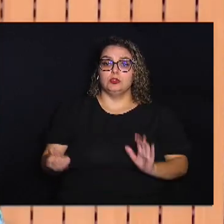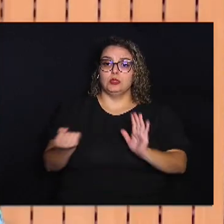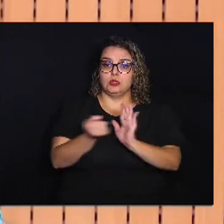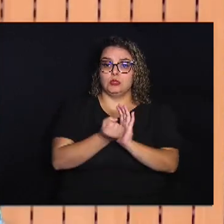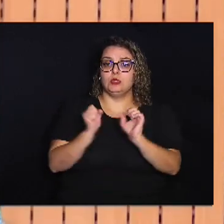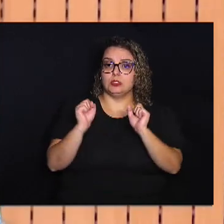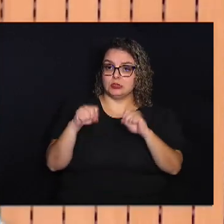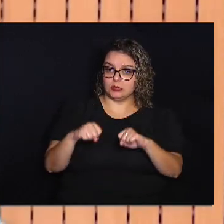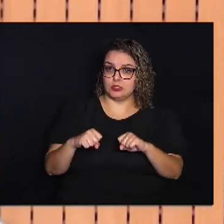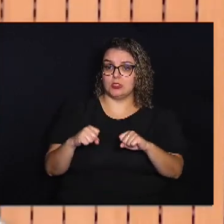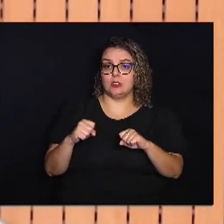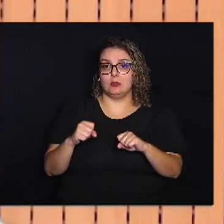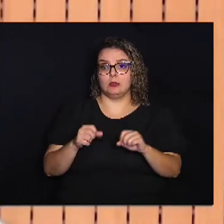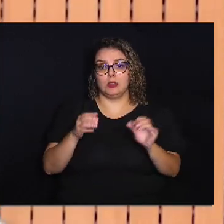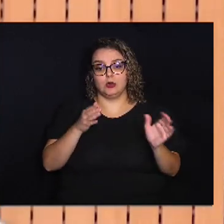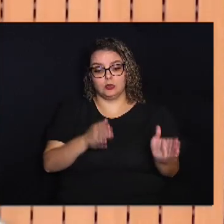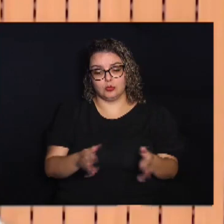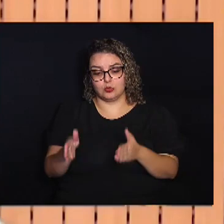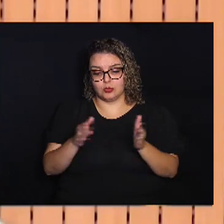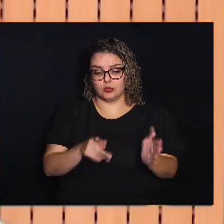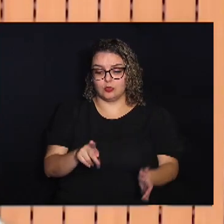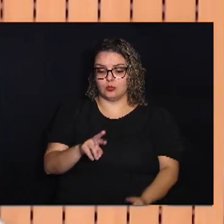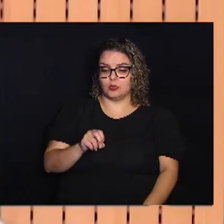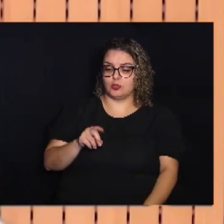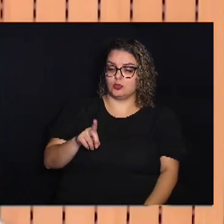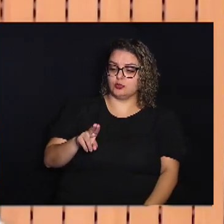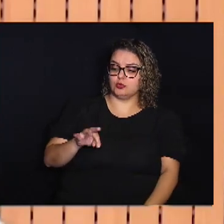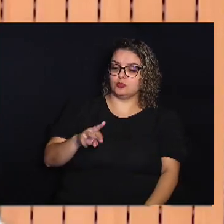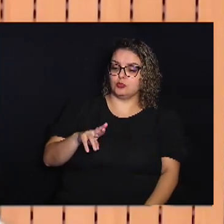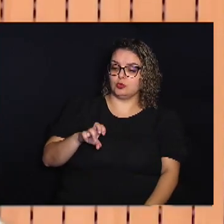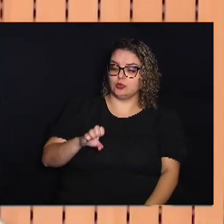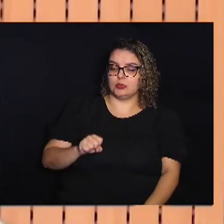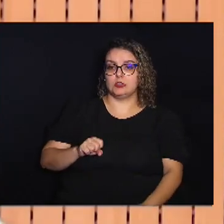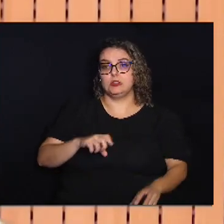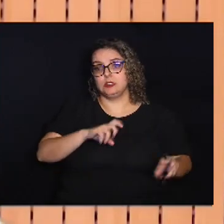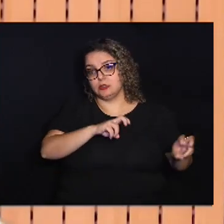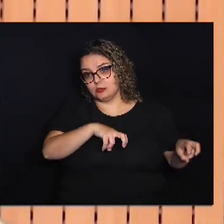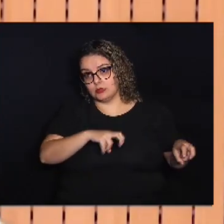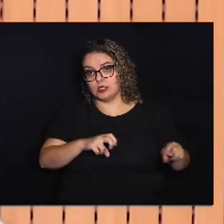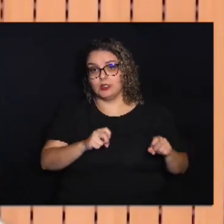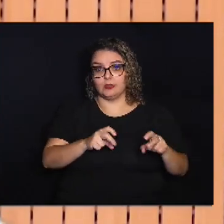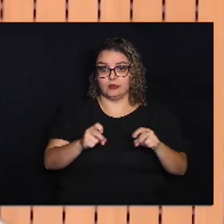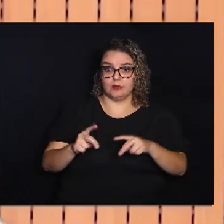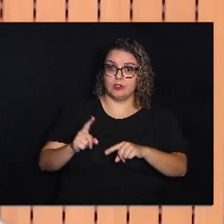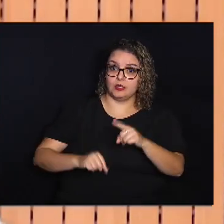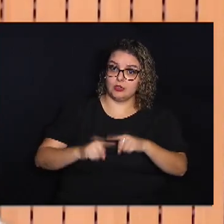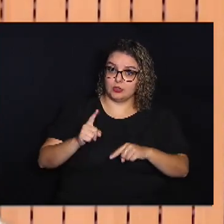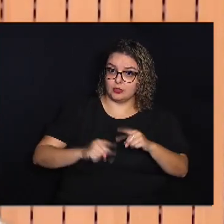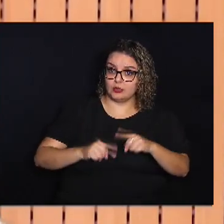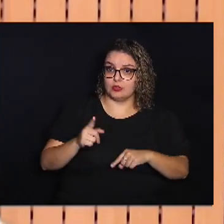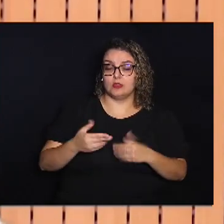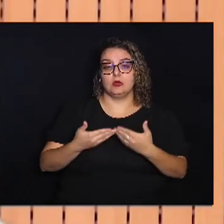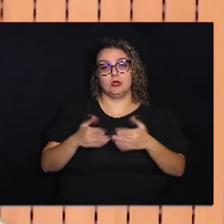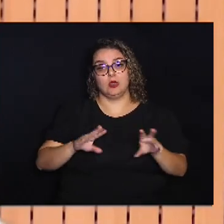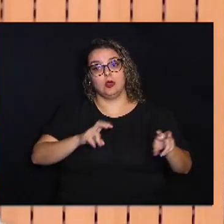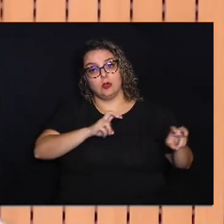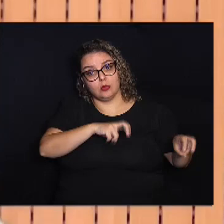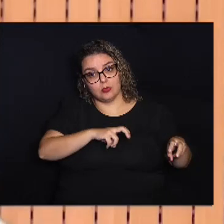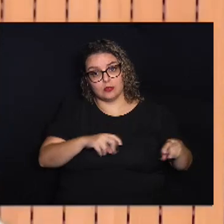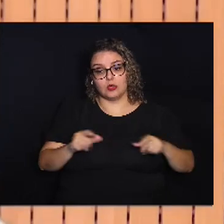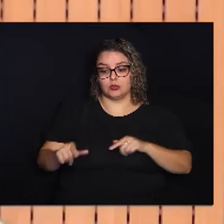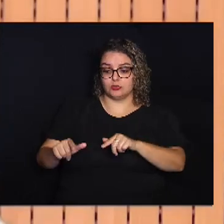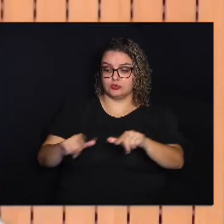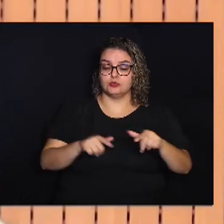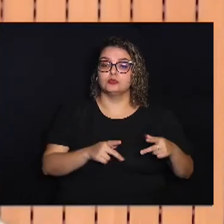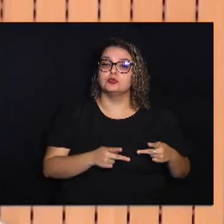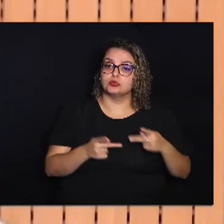Para que os produtores Possam Os produtores rurais Possam Vender os seus produtos Abrir as fazendas Os espaços Para